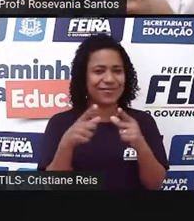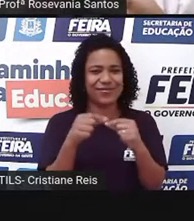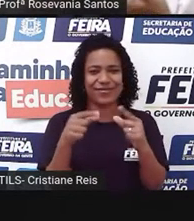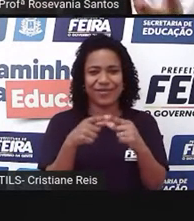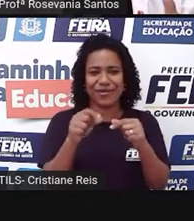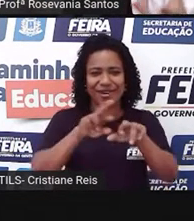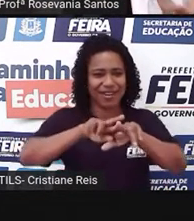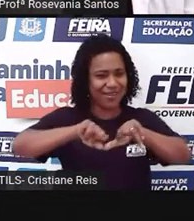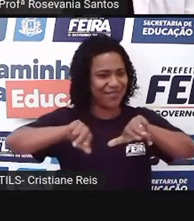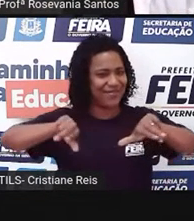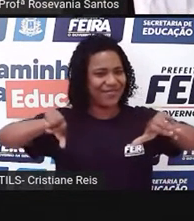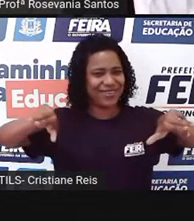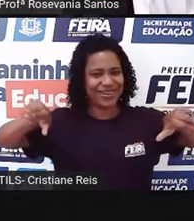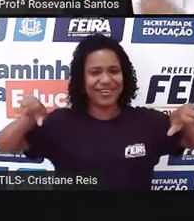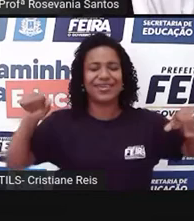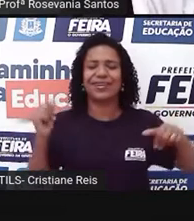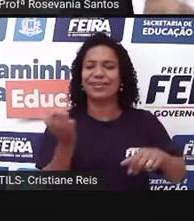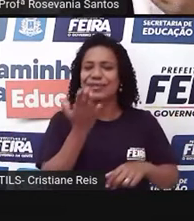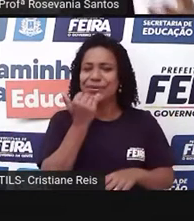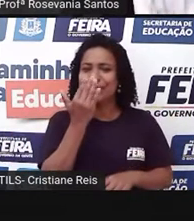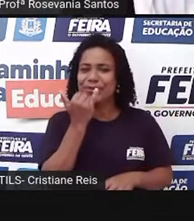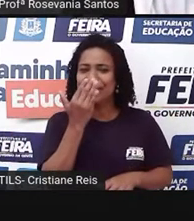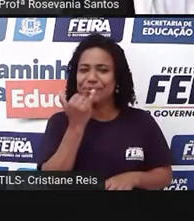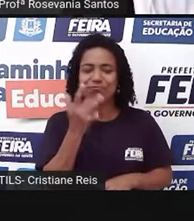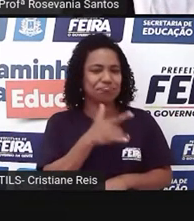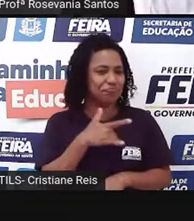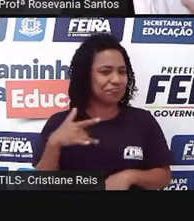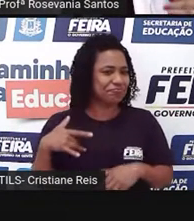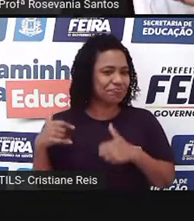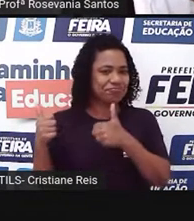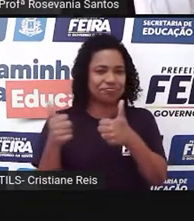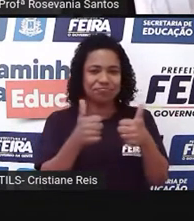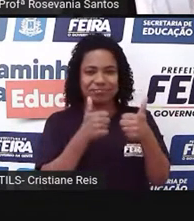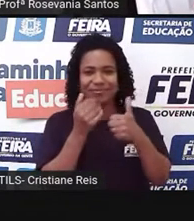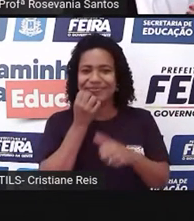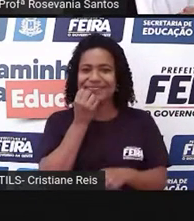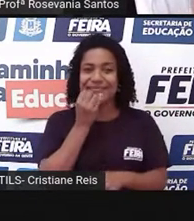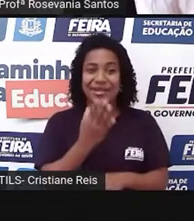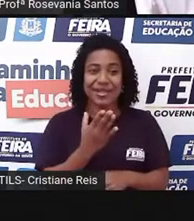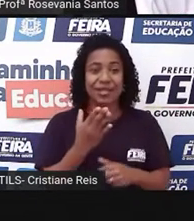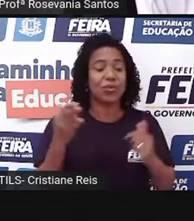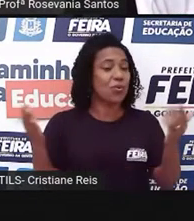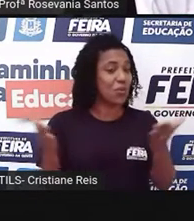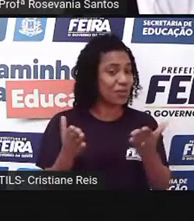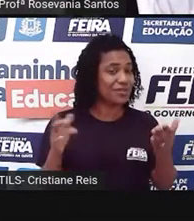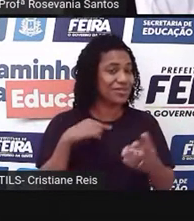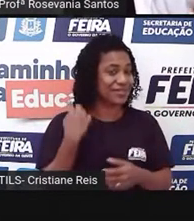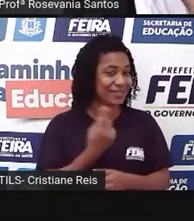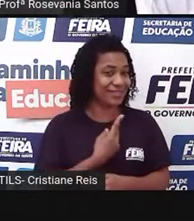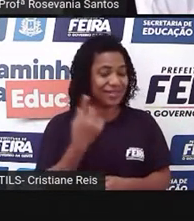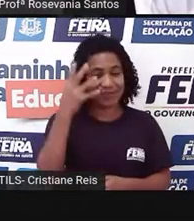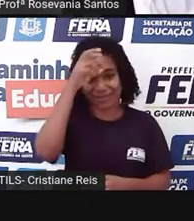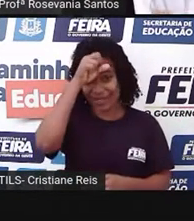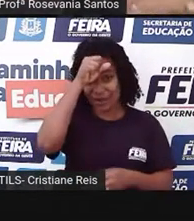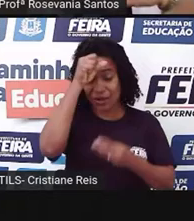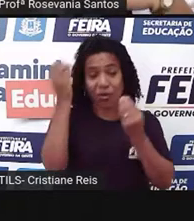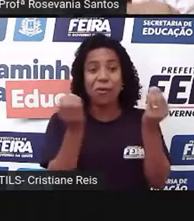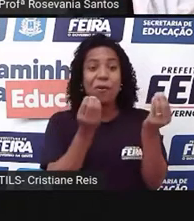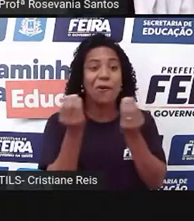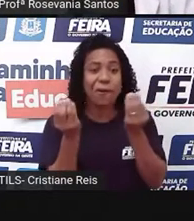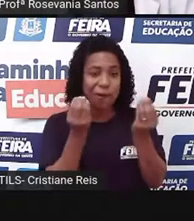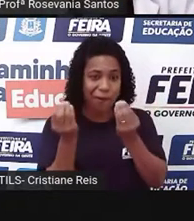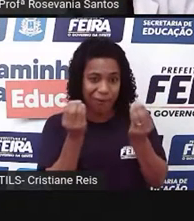nossa alimentação natural, ela tem. Então, vamos estar fazendo esse passeio gastronômico